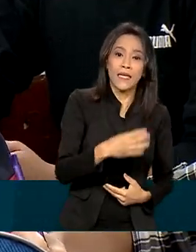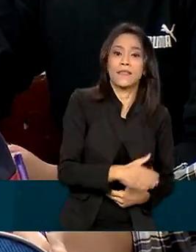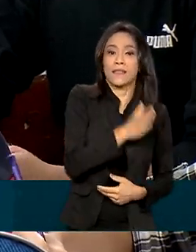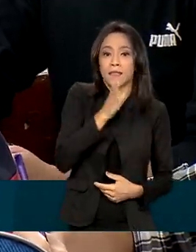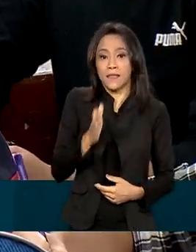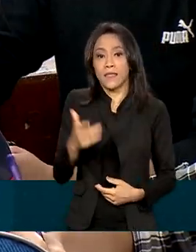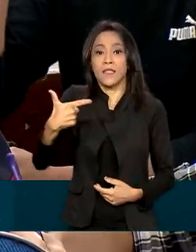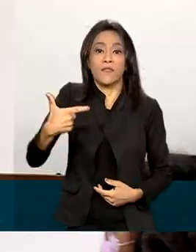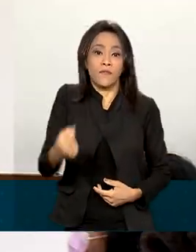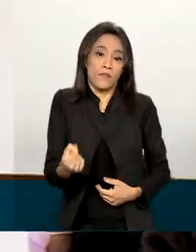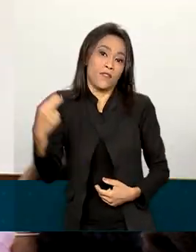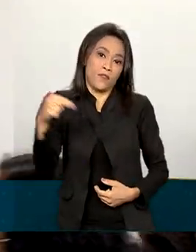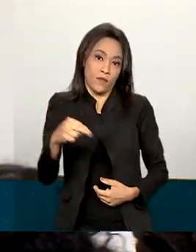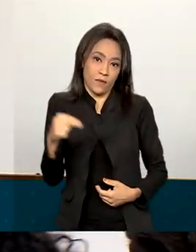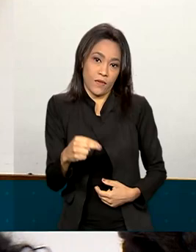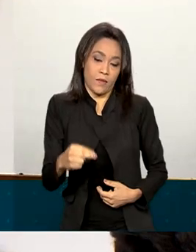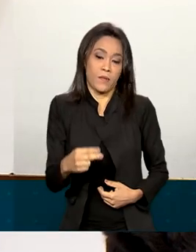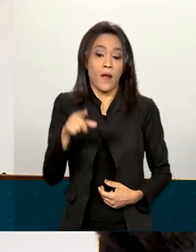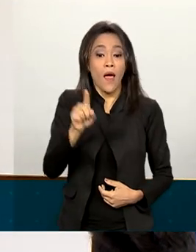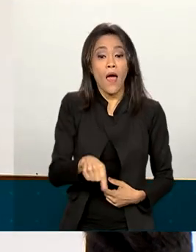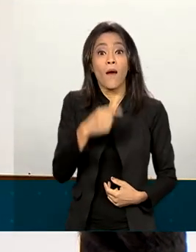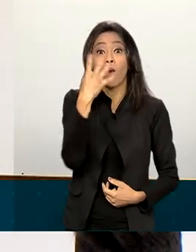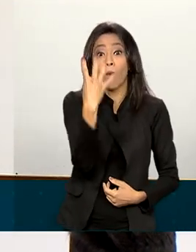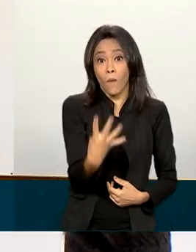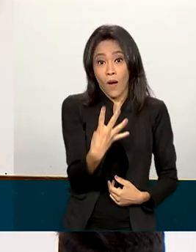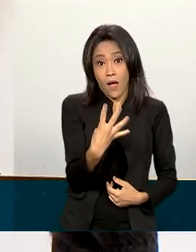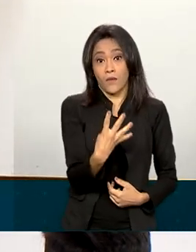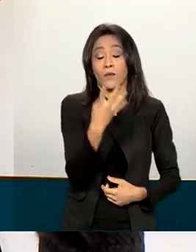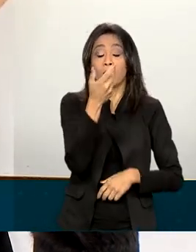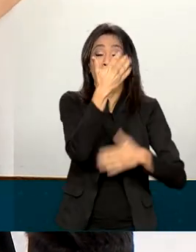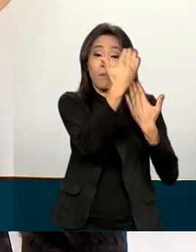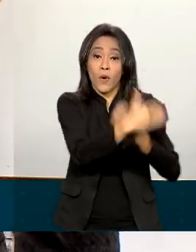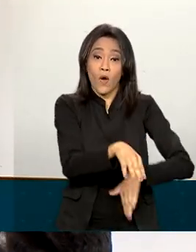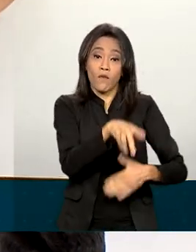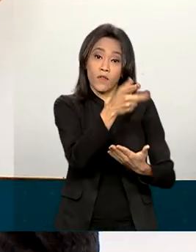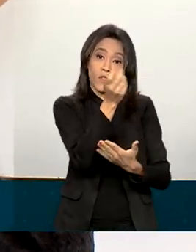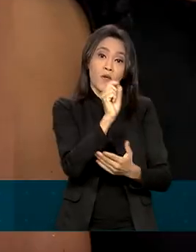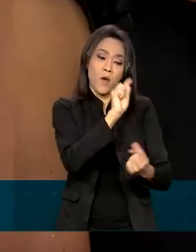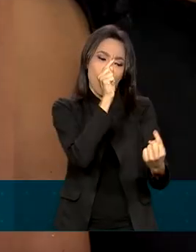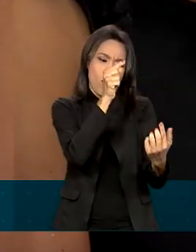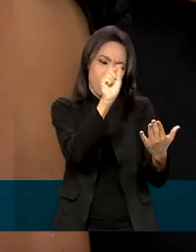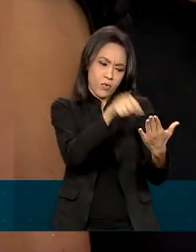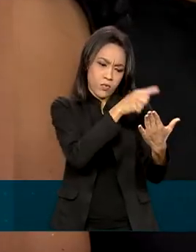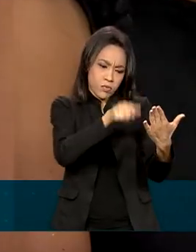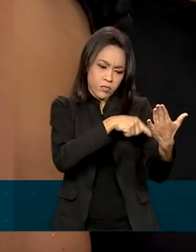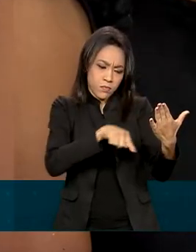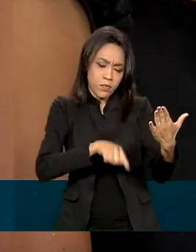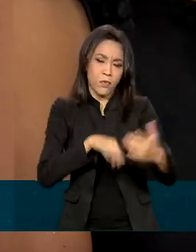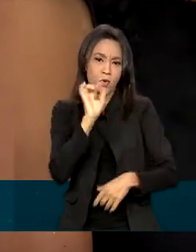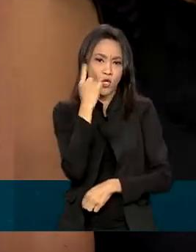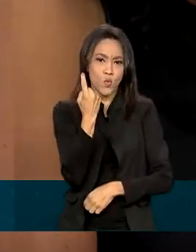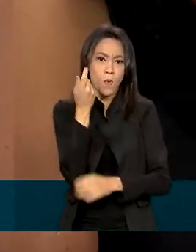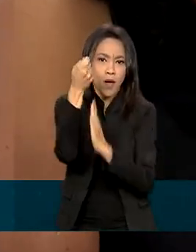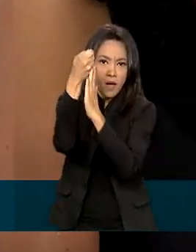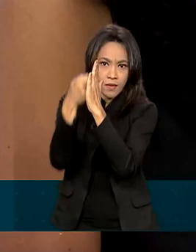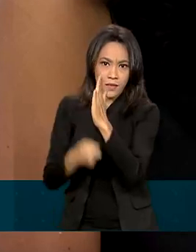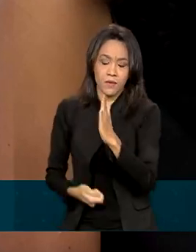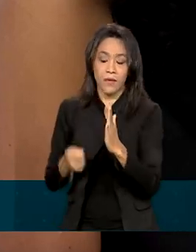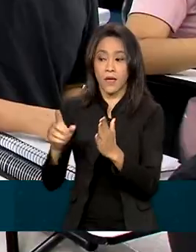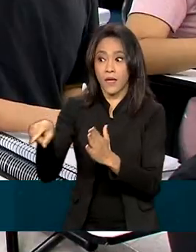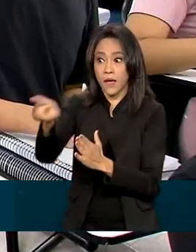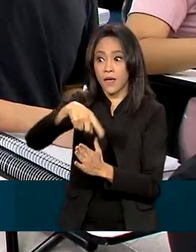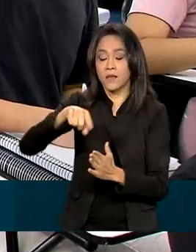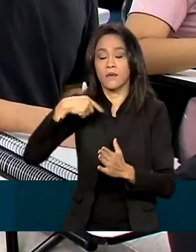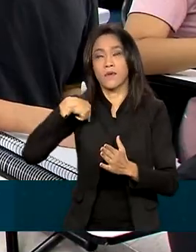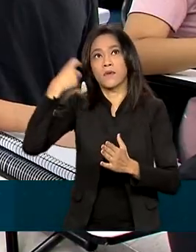20 de novembro. São quatro provas objetivas e uma redação que muitas vezes chega a tirar o sono